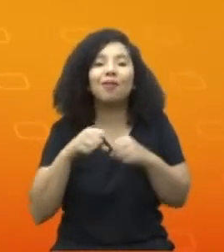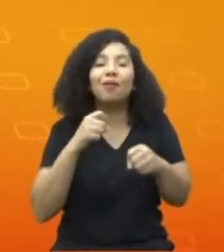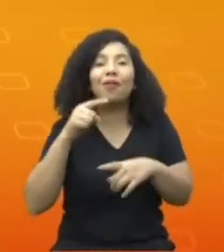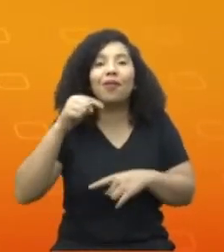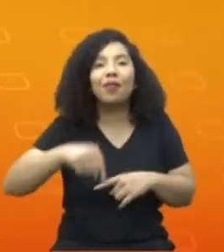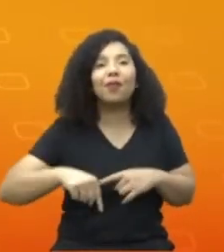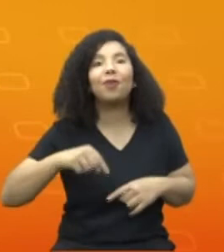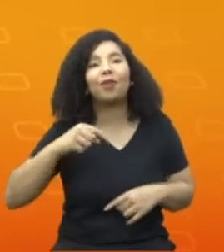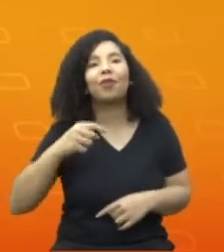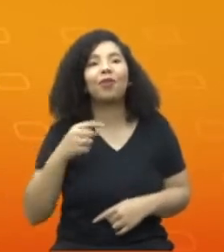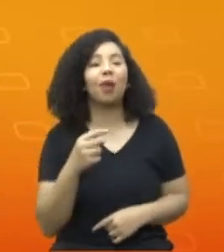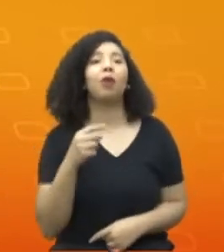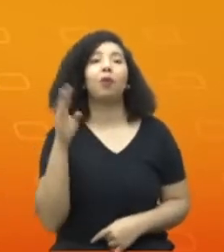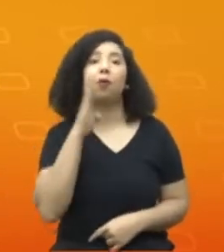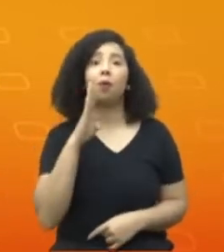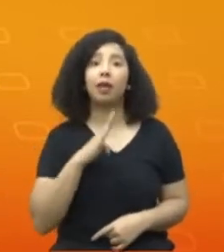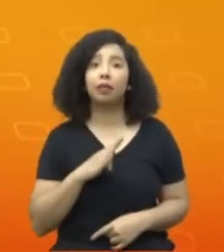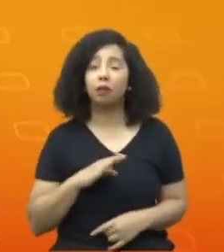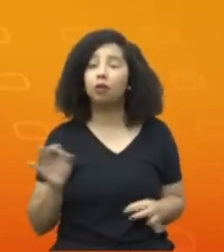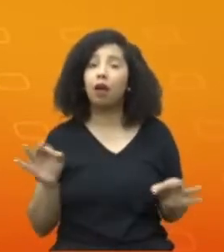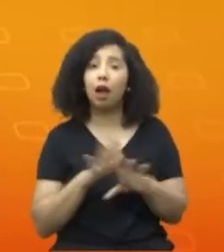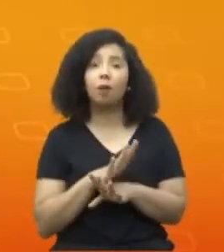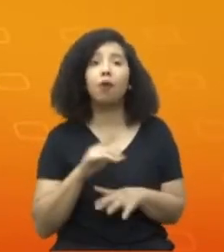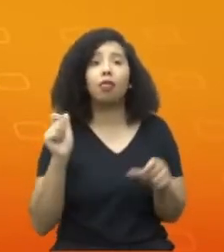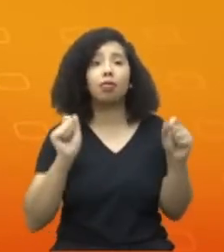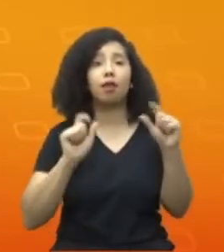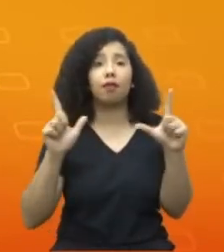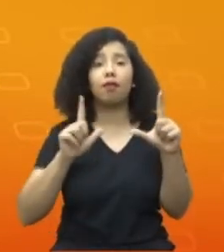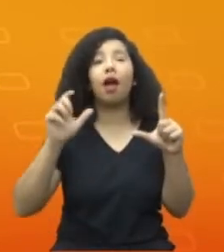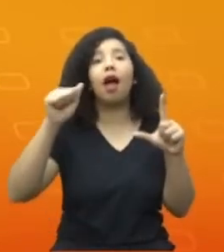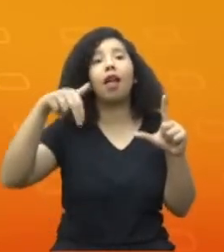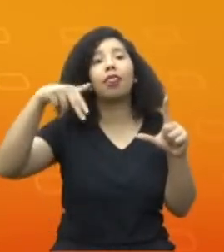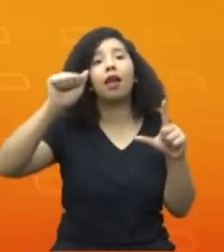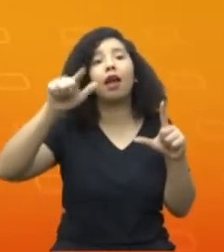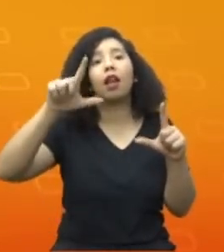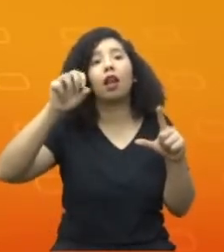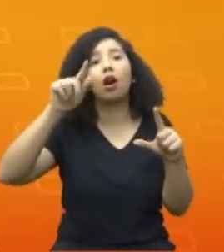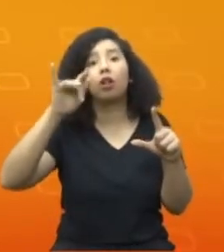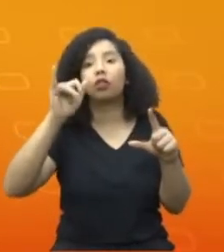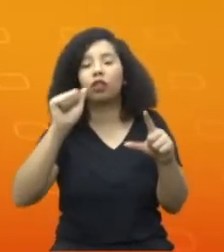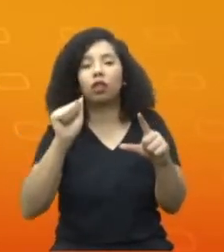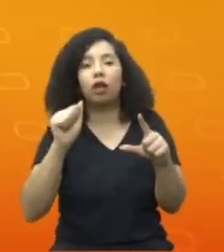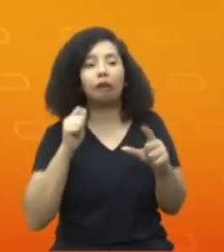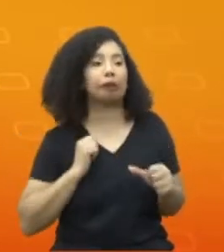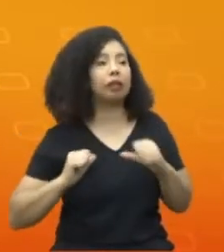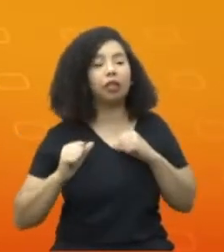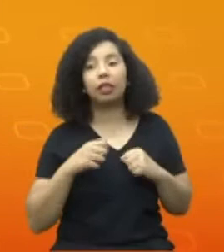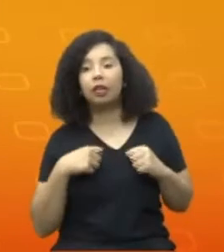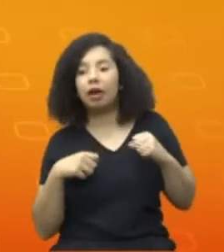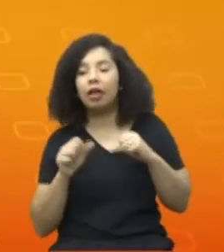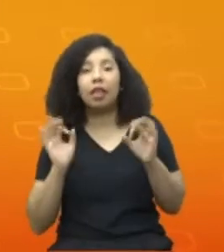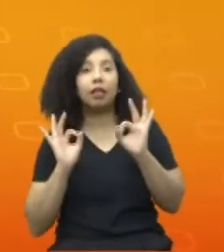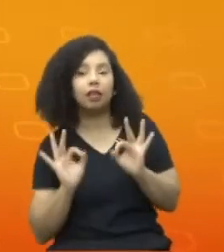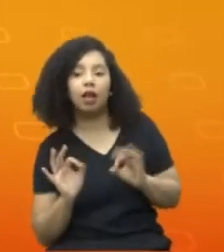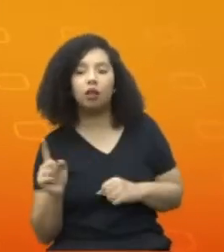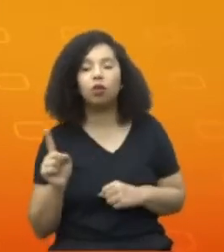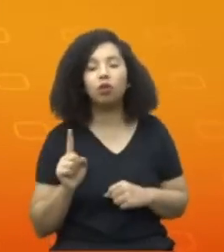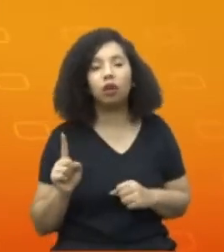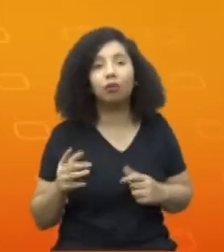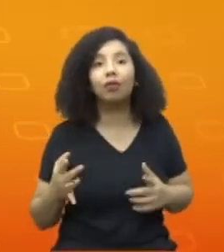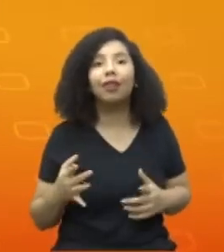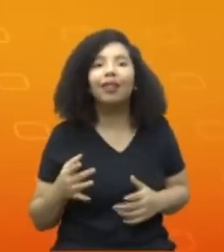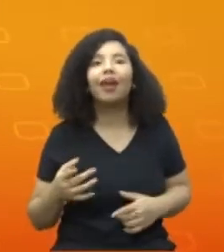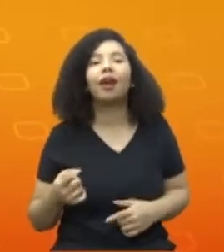ativamente desse processo, havia uma expectativa se daria certo ou não, e foi essa a inventividade, foi essa alta capacidade,